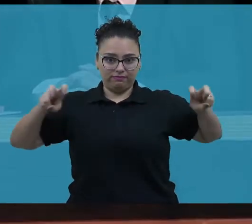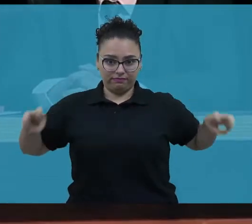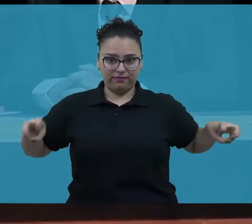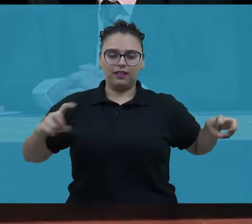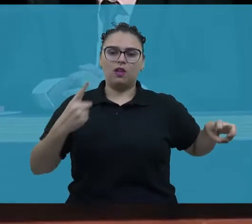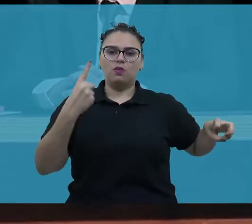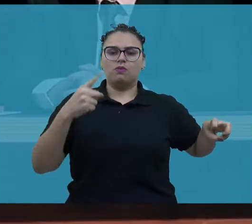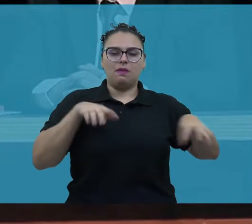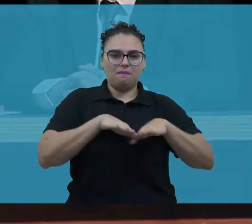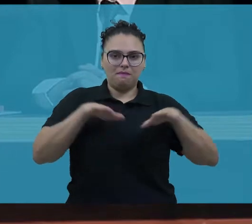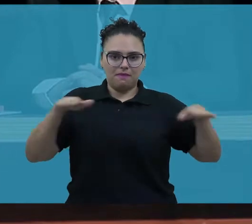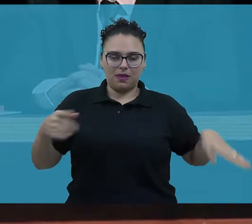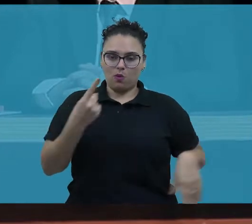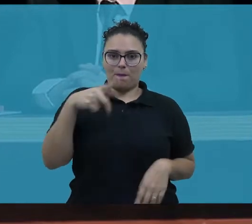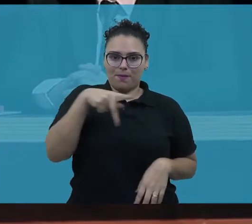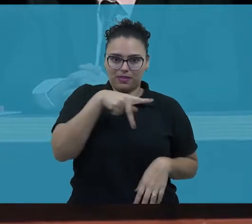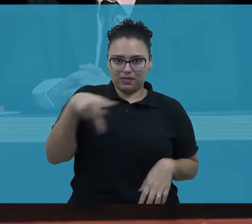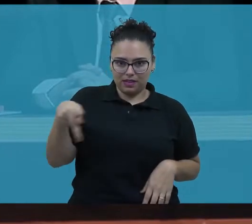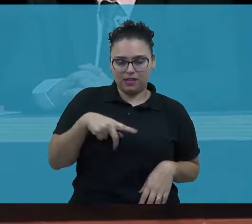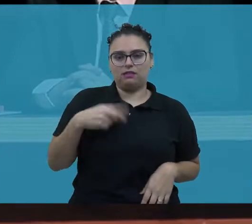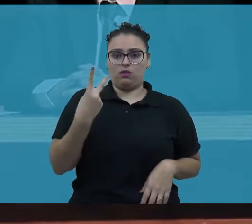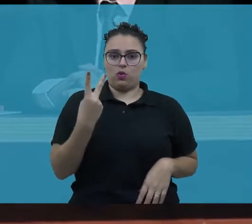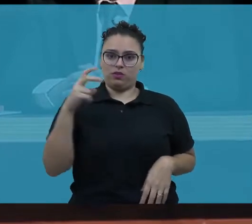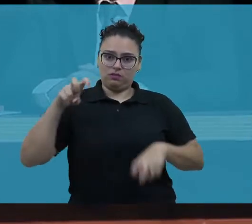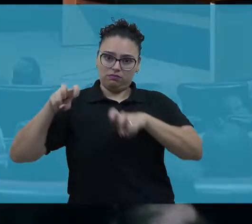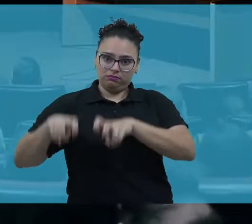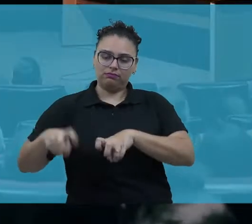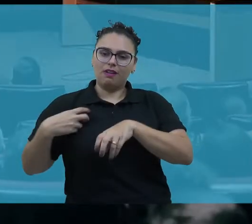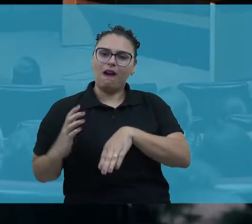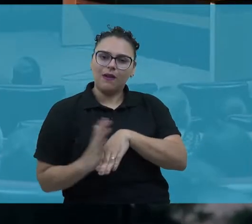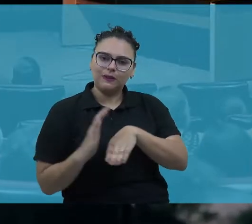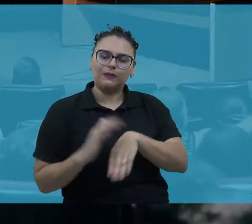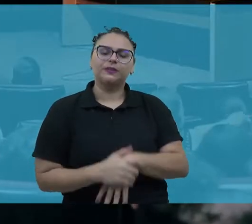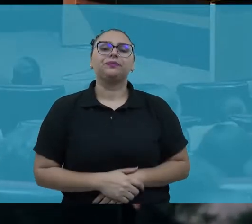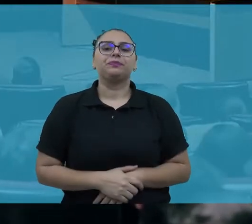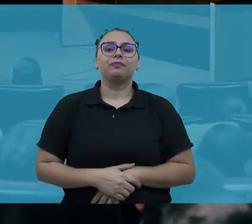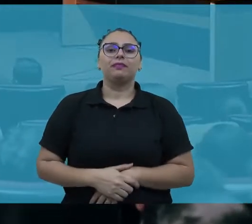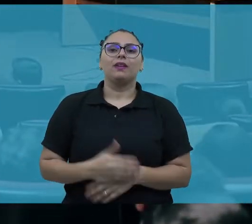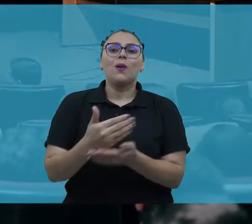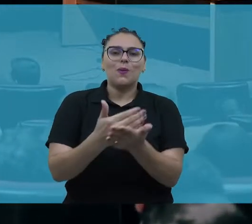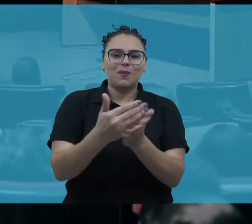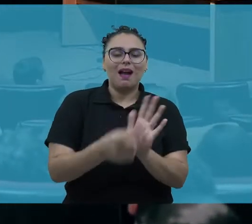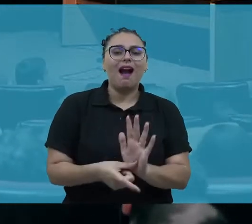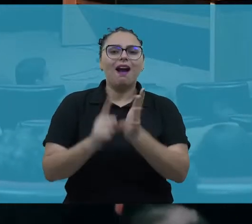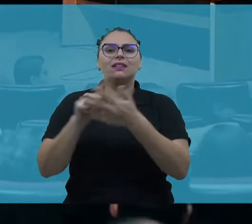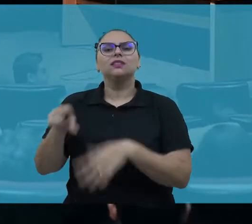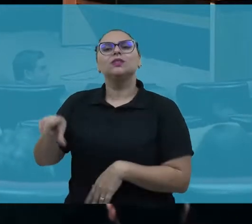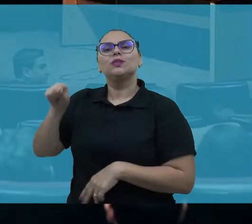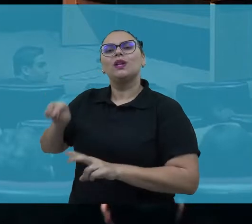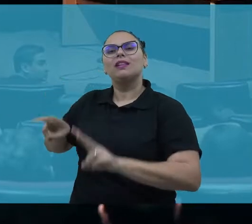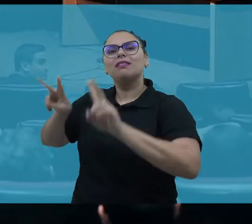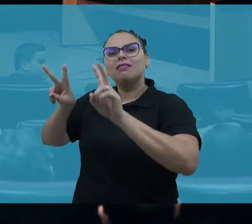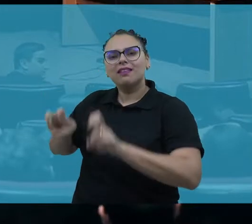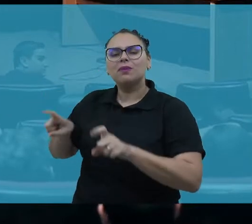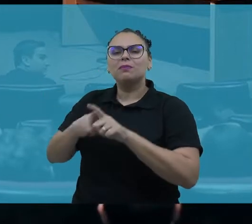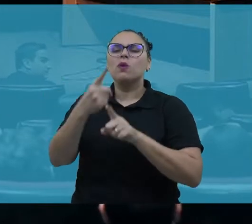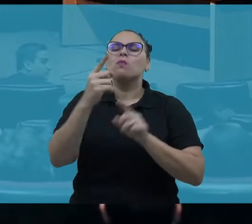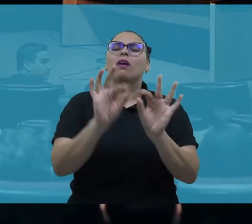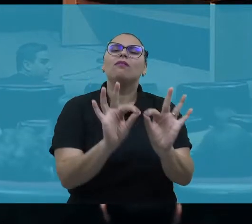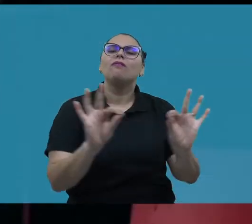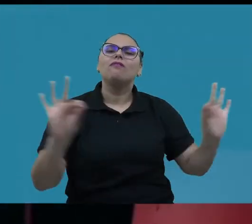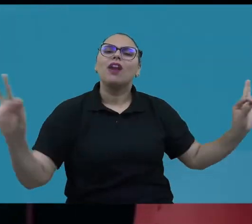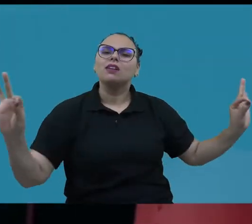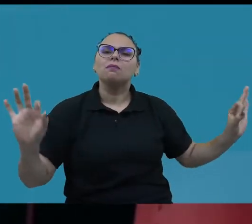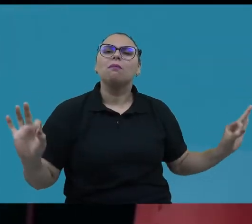formada por um presidente e um ou dois assistentes. Antes de começar o debate, eles escolhem um tema e uma